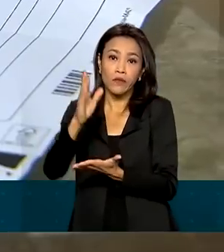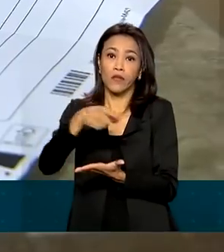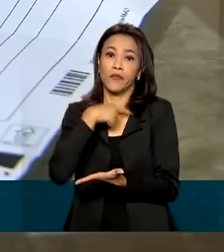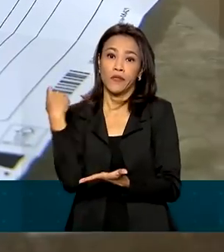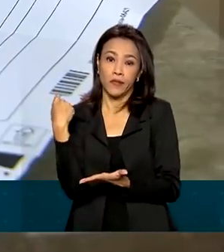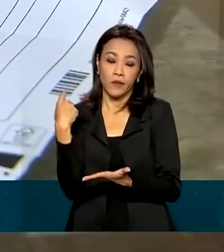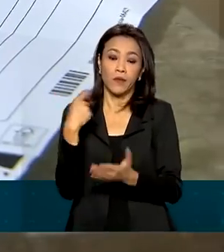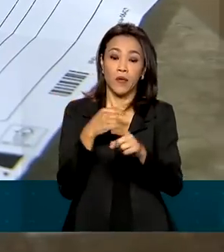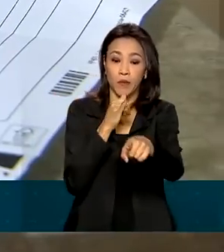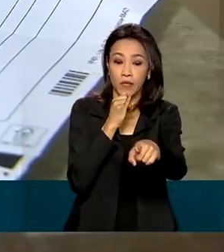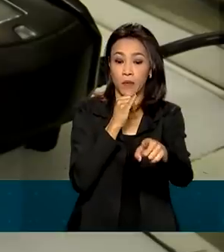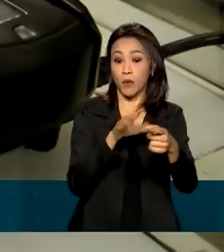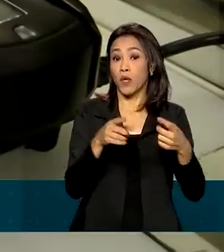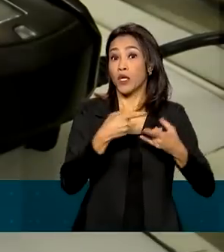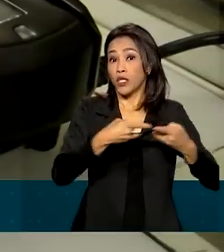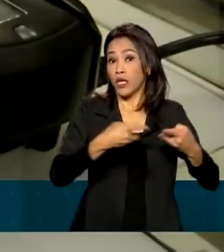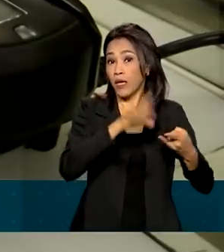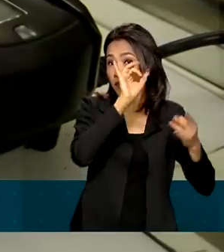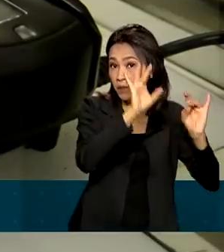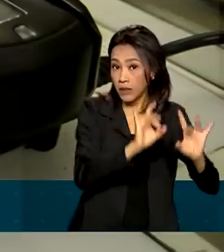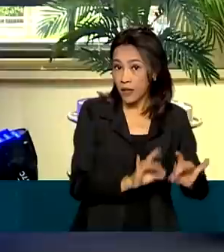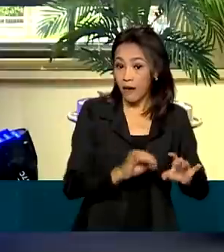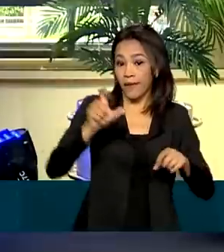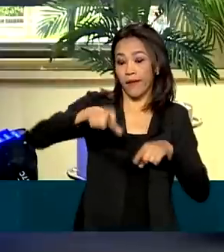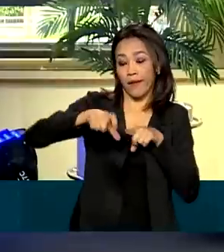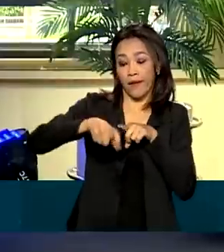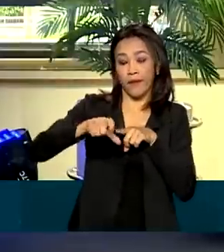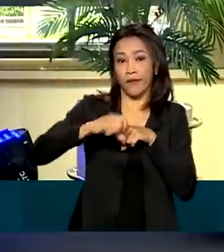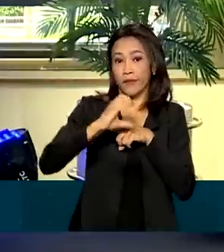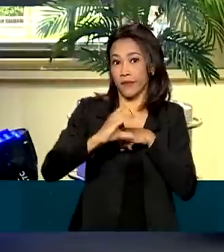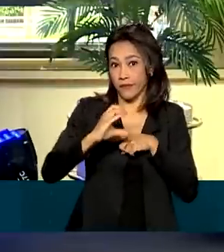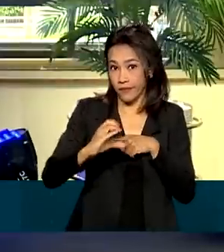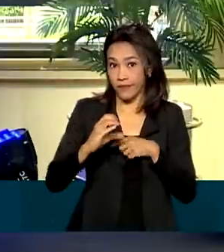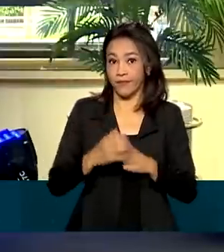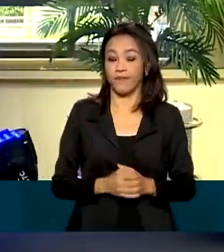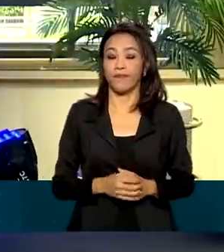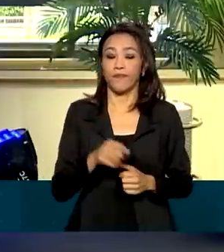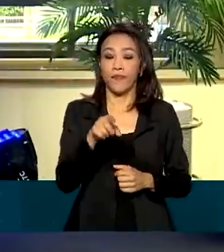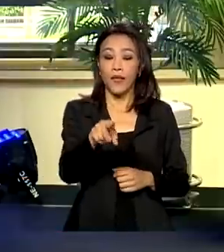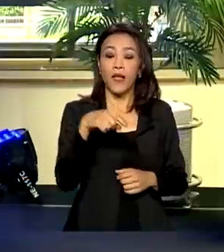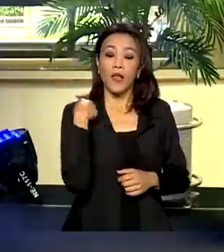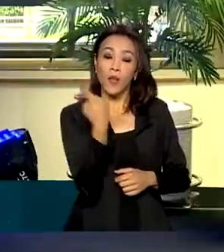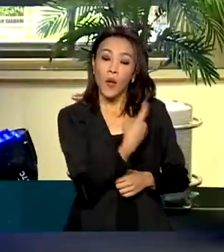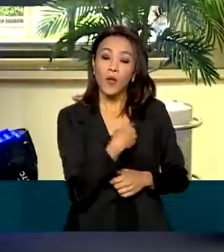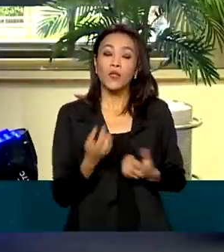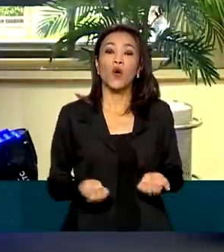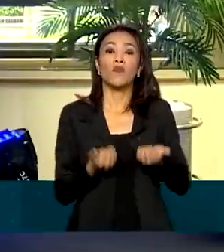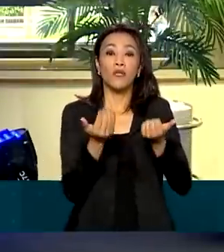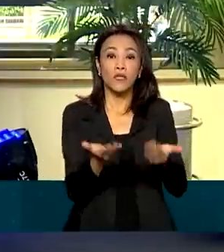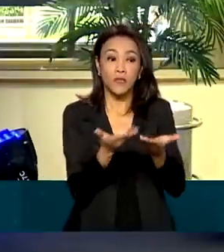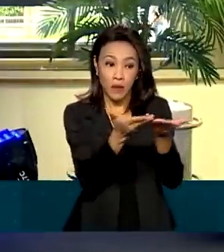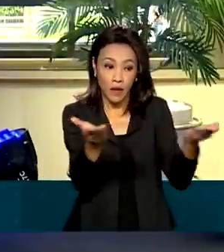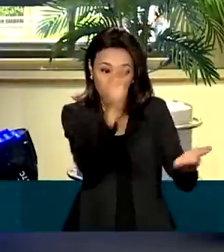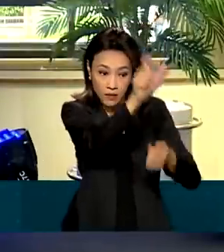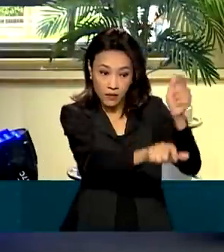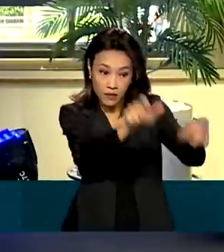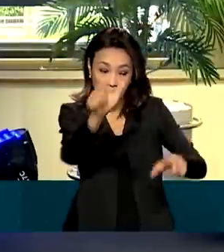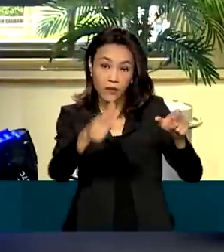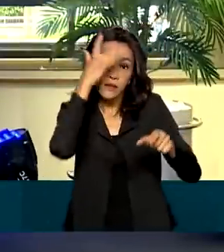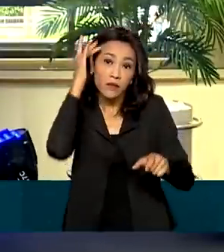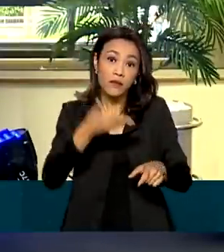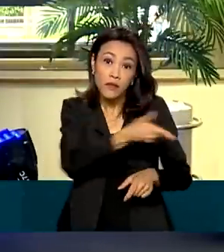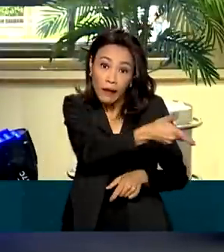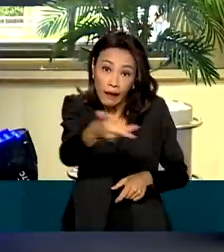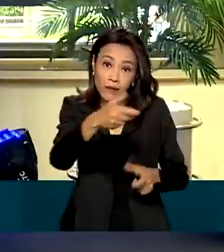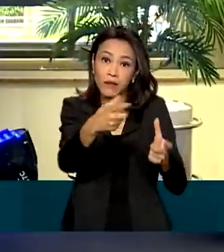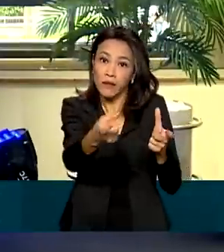eles os de cheque especial e cartões de crédito. Nós estamos oferecendo para esses clientes que têm dívidas consideradas